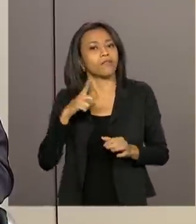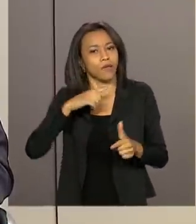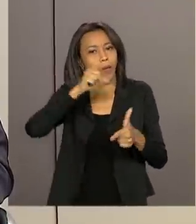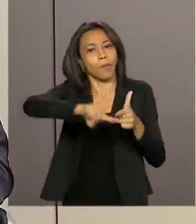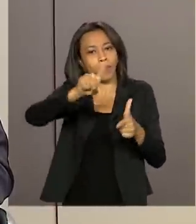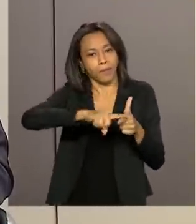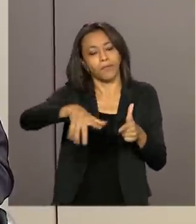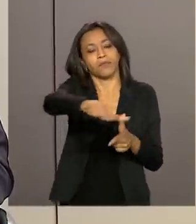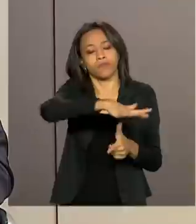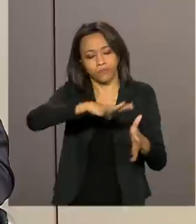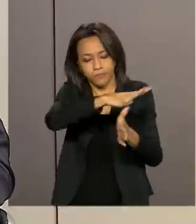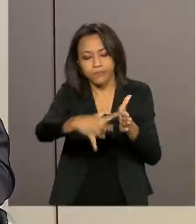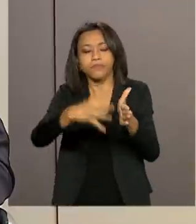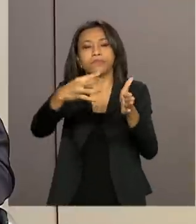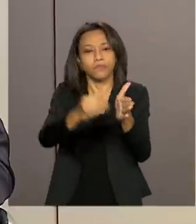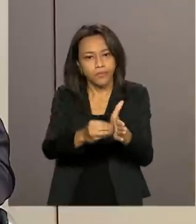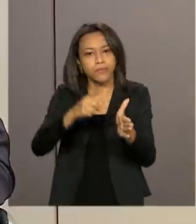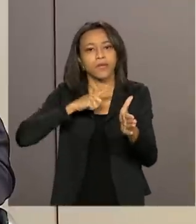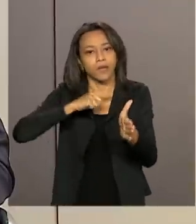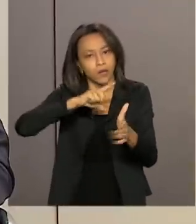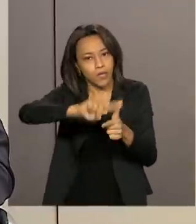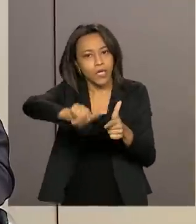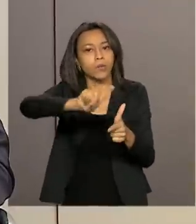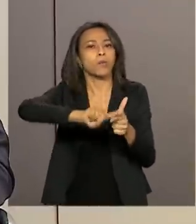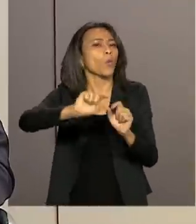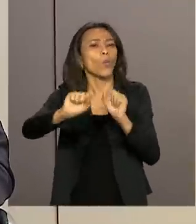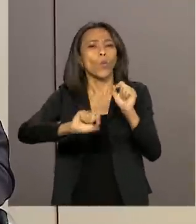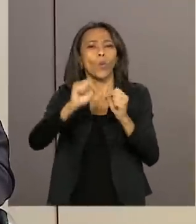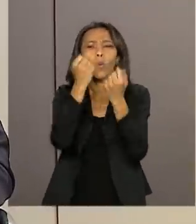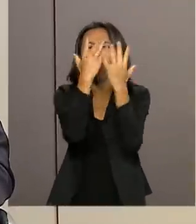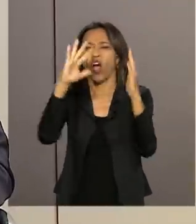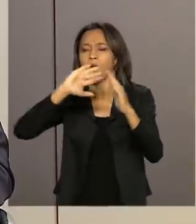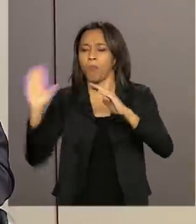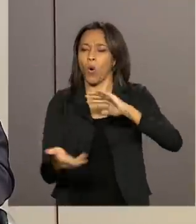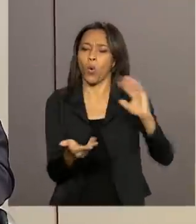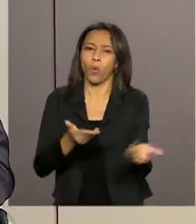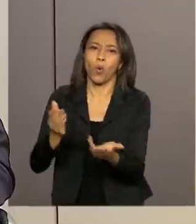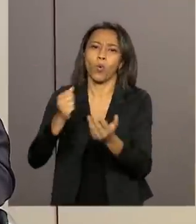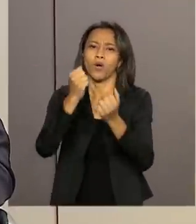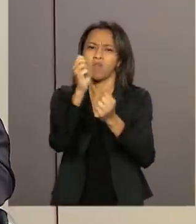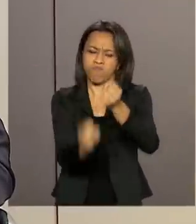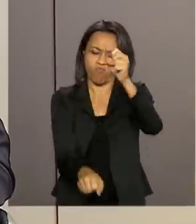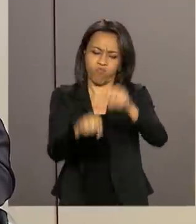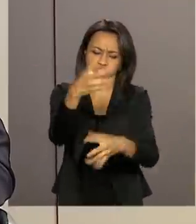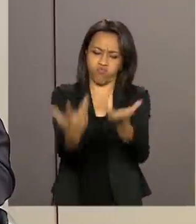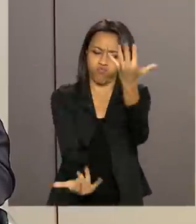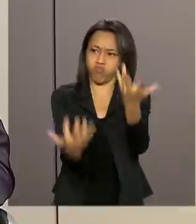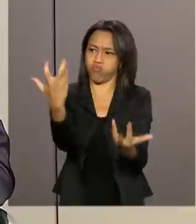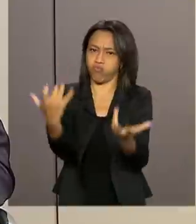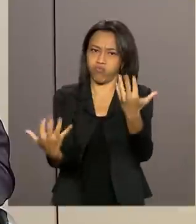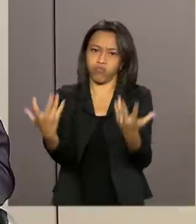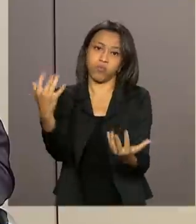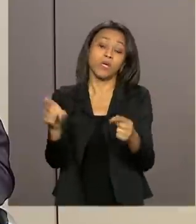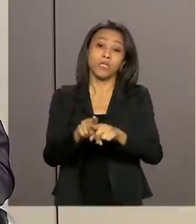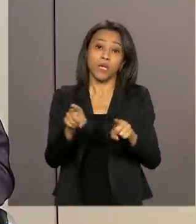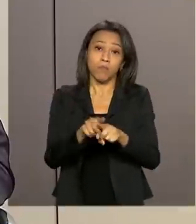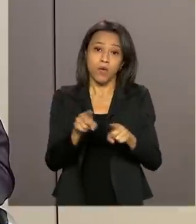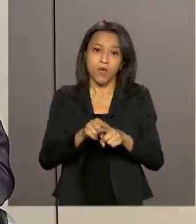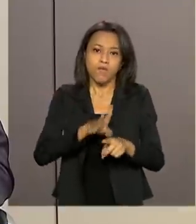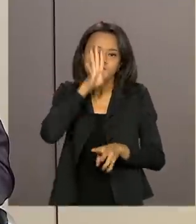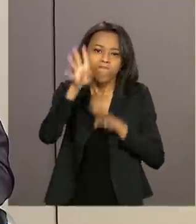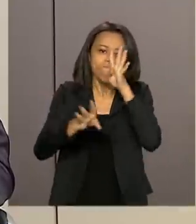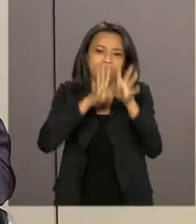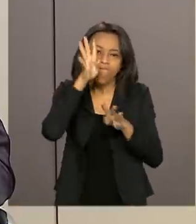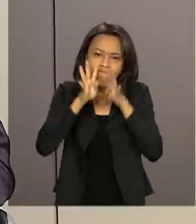área da Amazônia, problemas ligados ao desmatamento, à queimada, à exploração mineral de forma